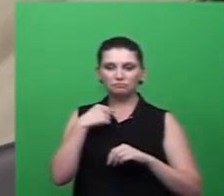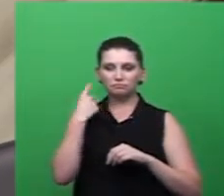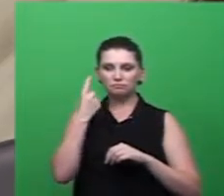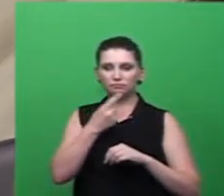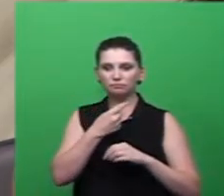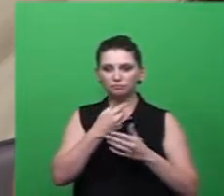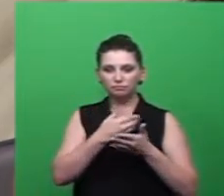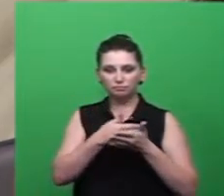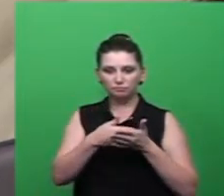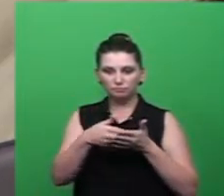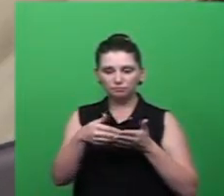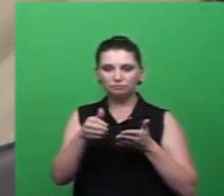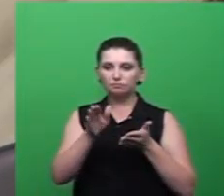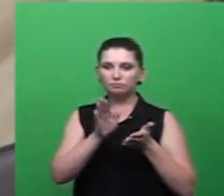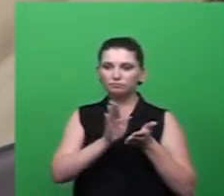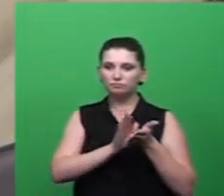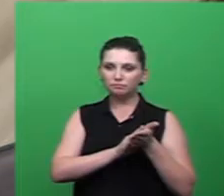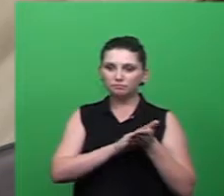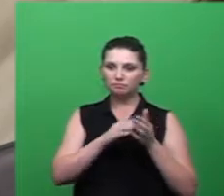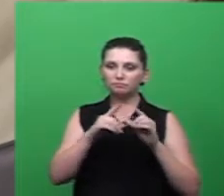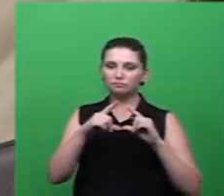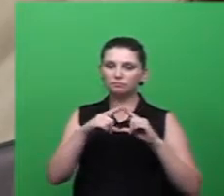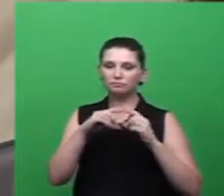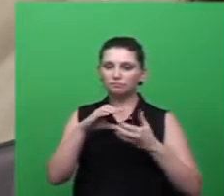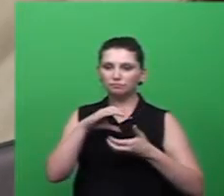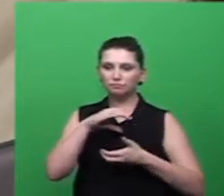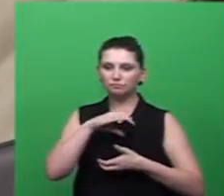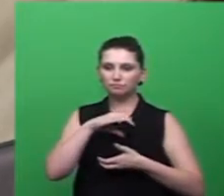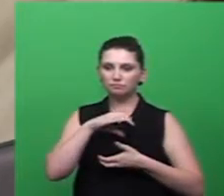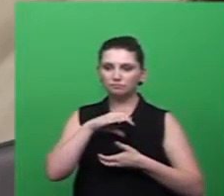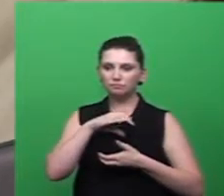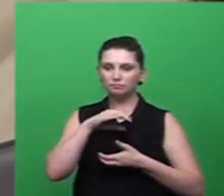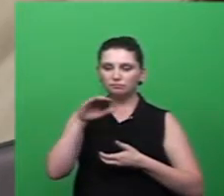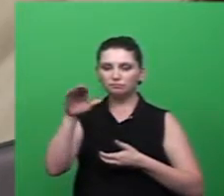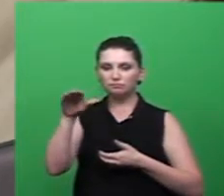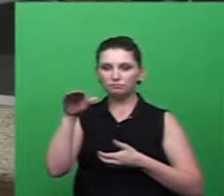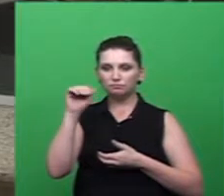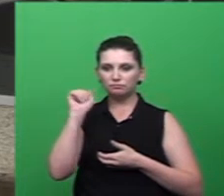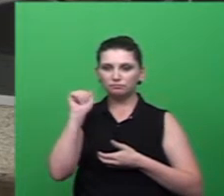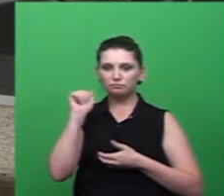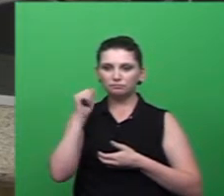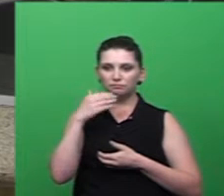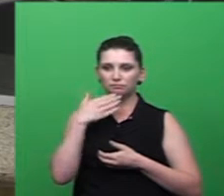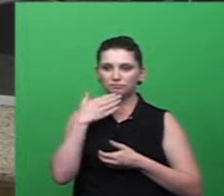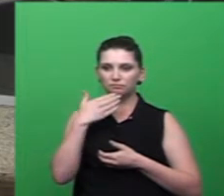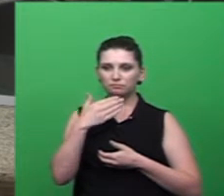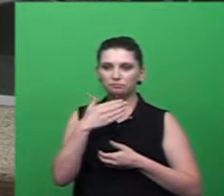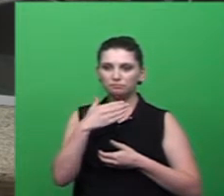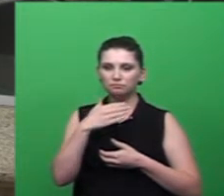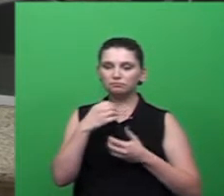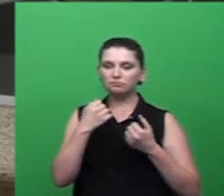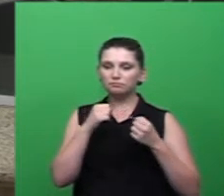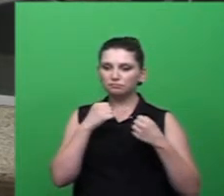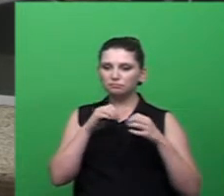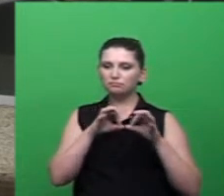intervir a defesa civil entra em contato com esse proprietário e pede pra que ele execute sob pena de ser